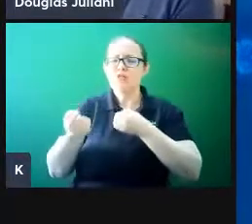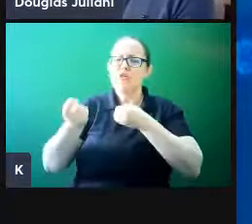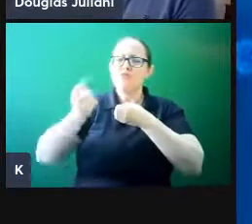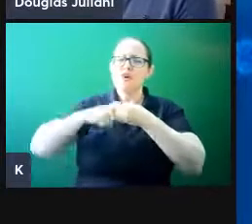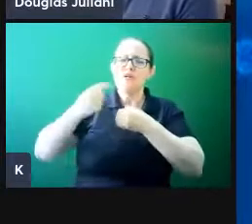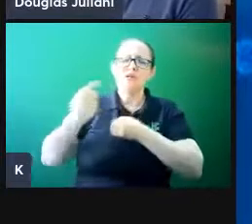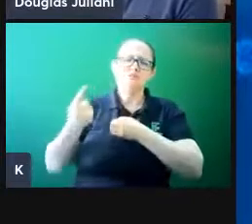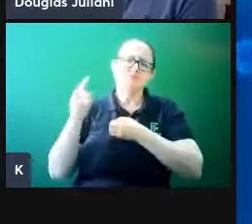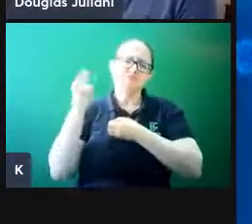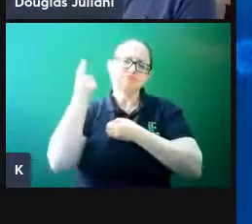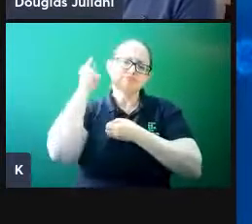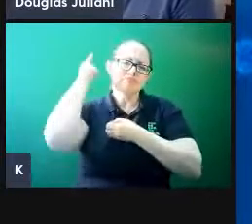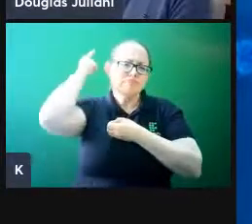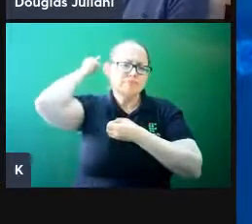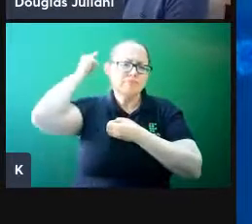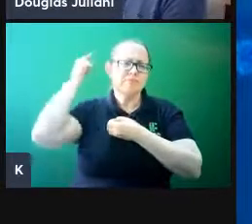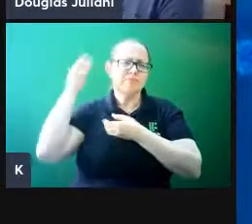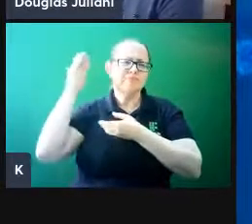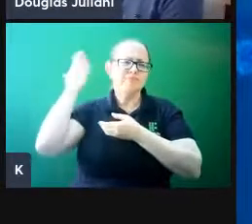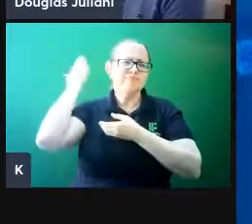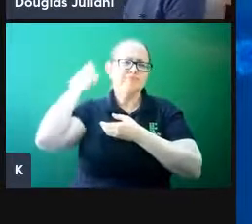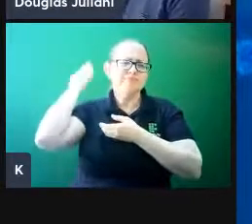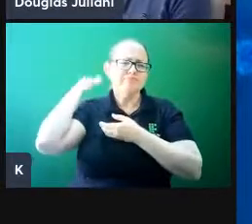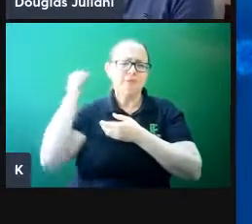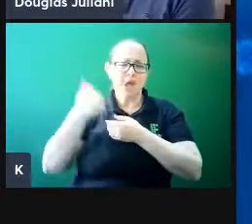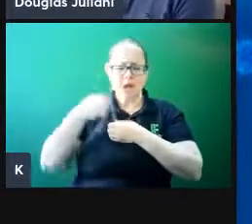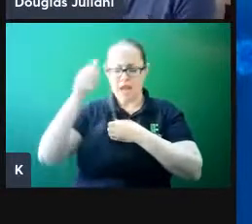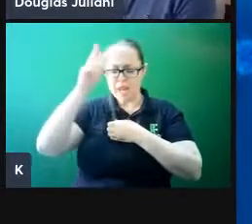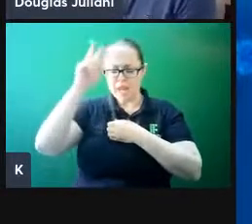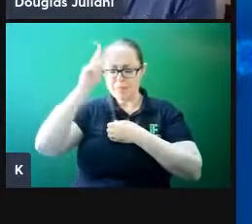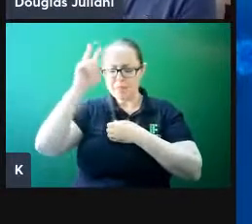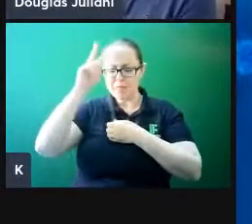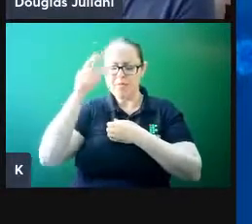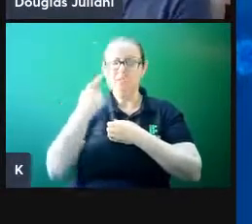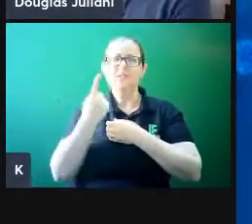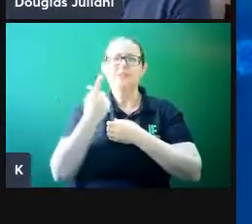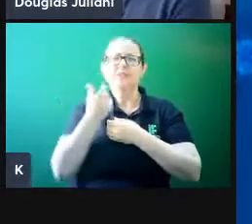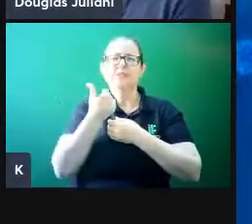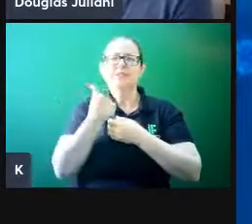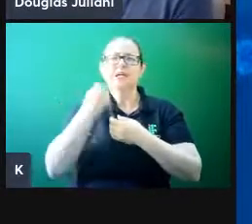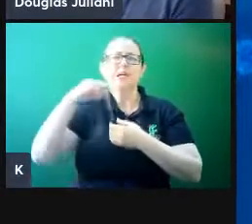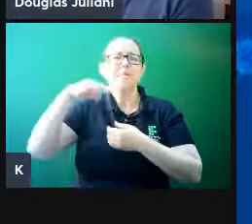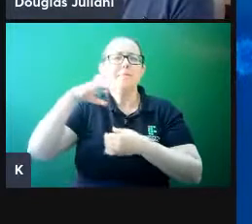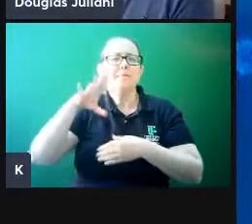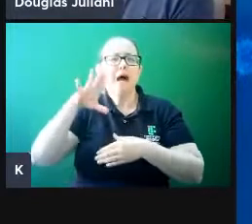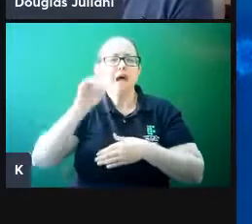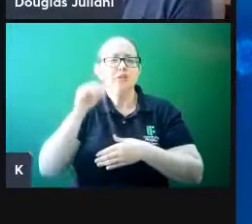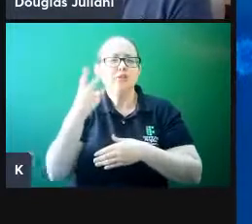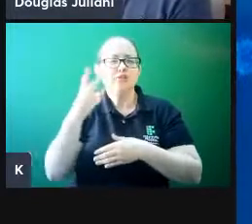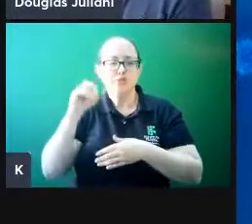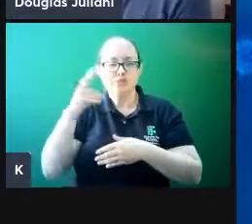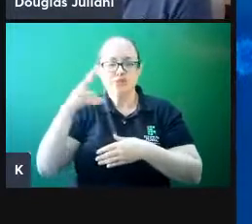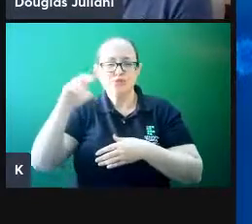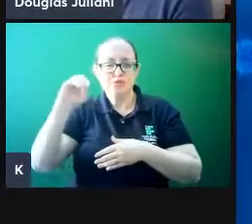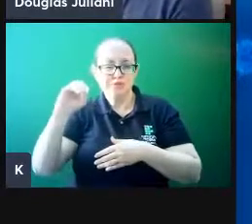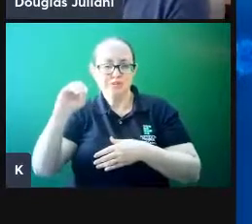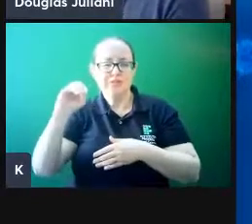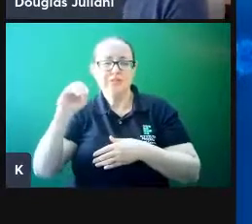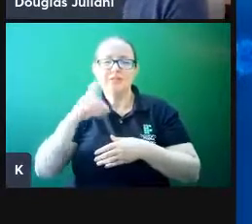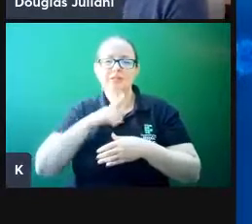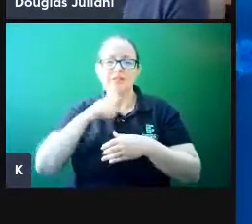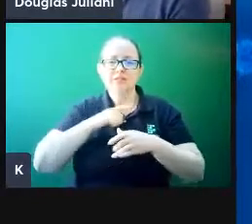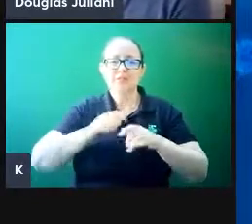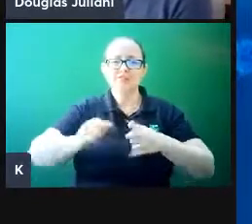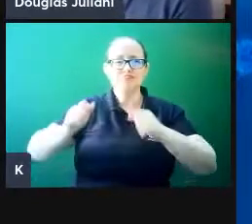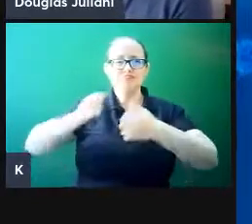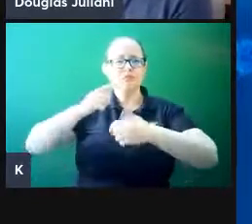É que eu lembro, acho que era mais ou menos 16 de março de 2020, acompanhando já as manchetes